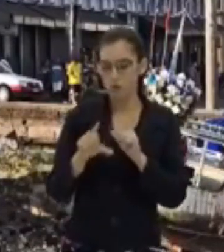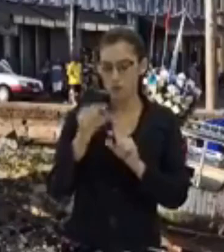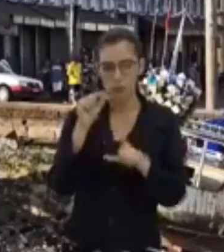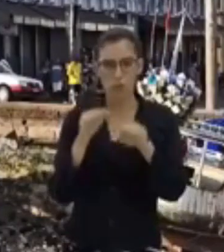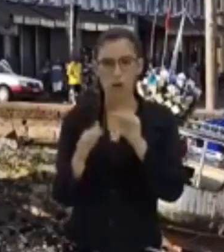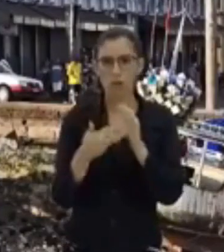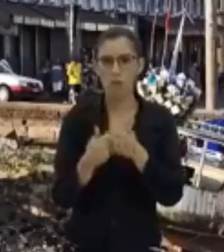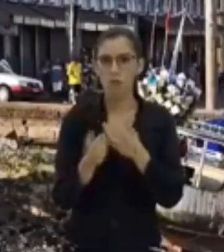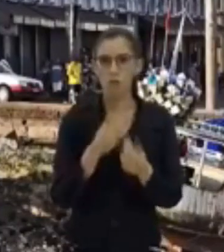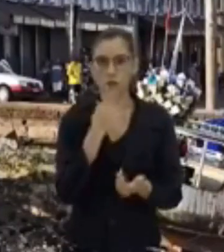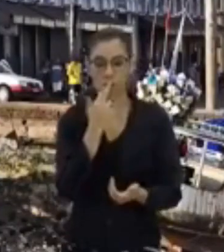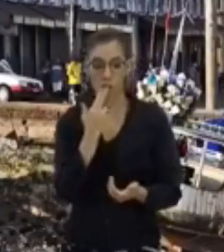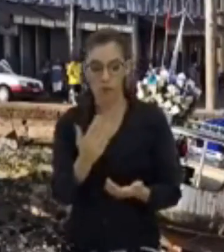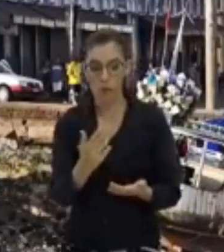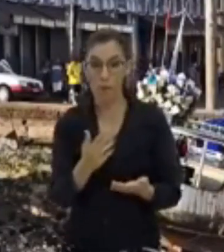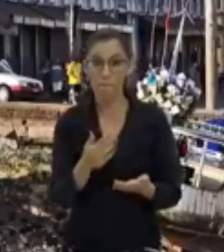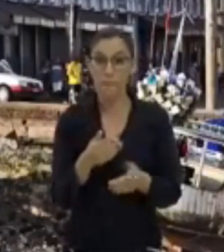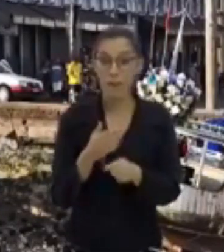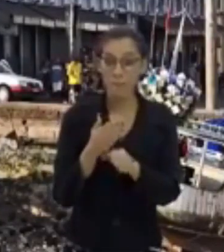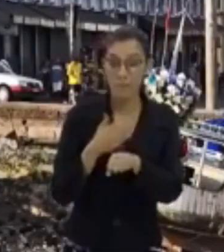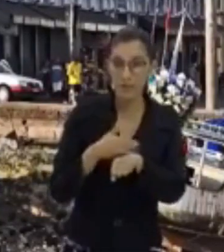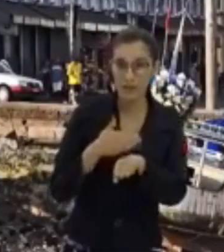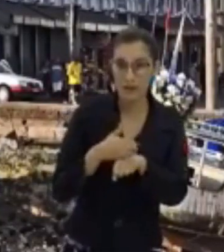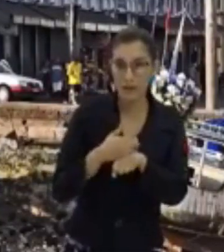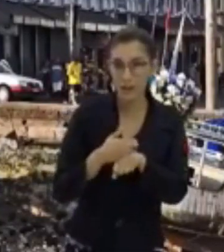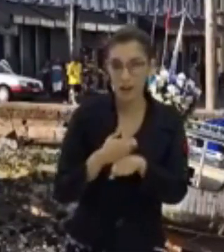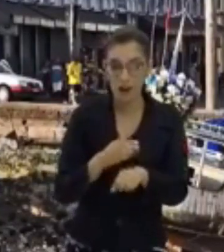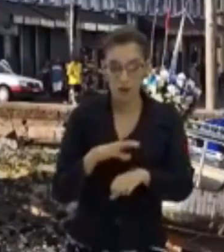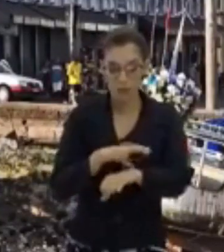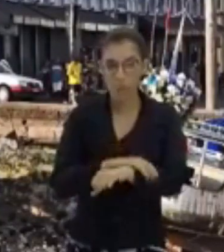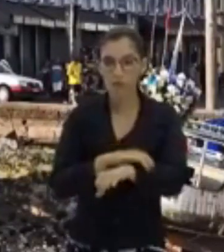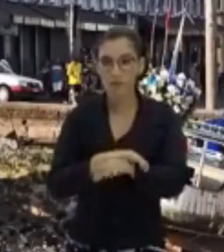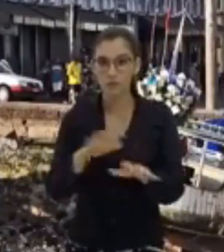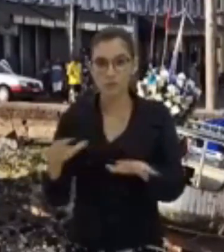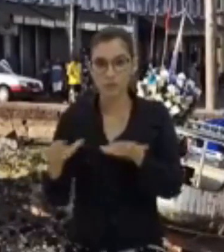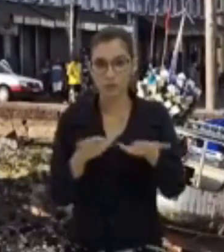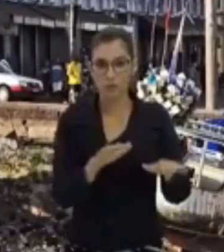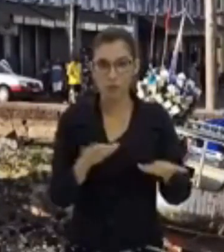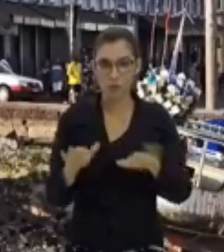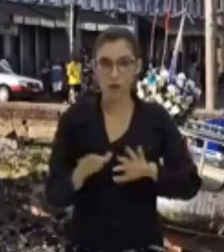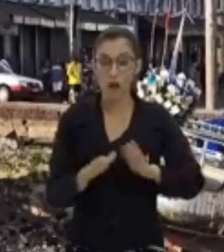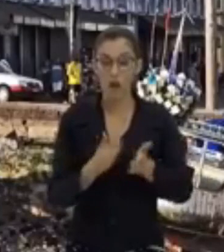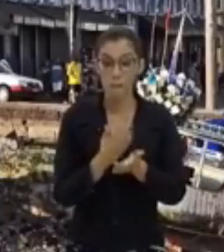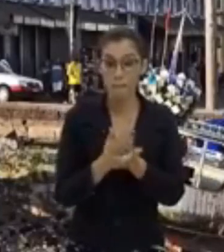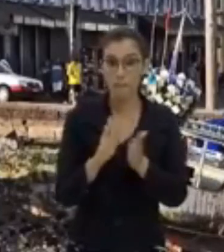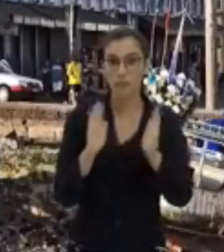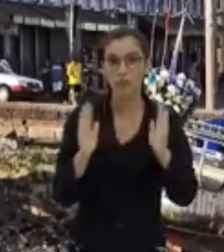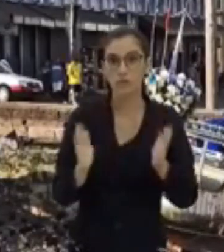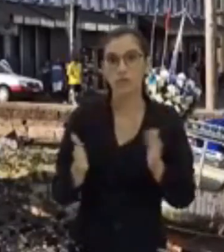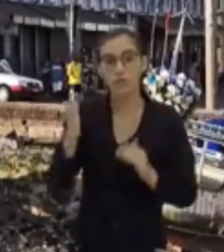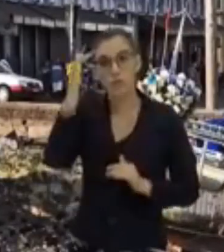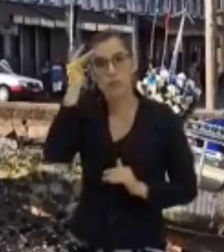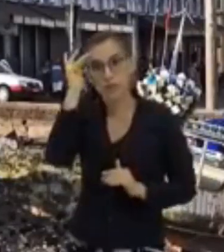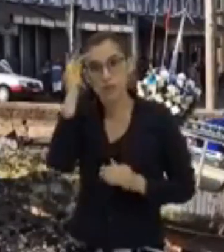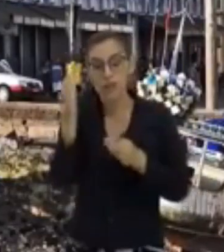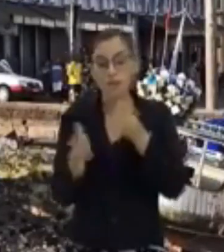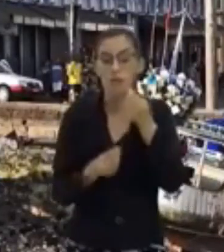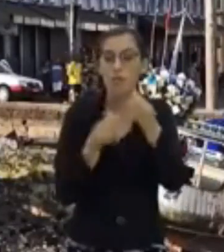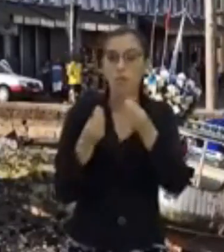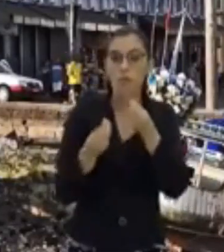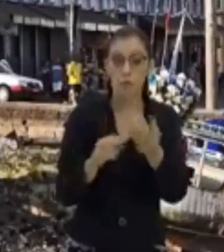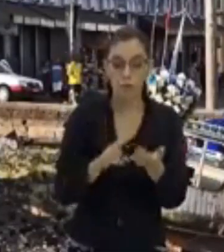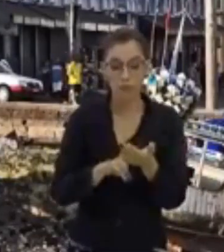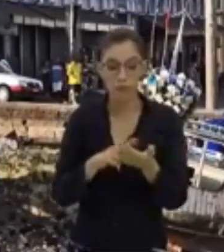motora. Então a partir de hoje, nós vamos entender como se produz um mapa, como devemos fazer a leitura deste